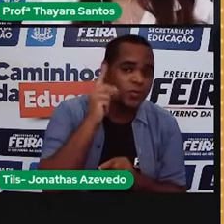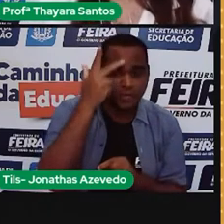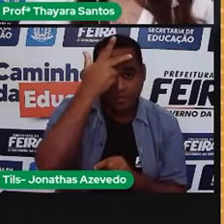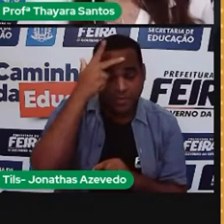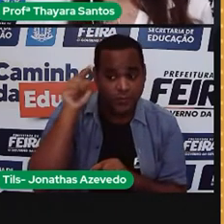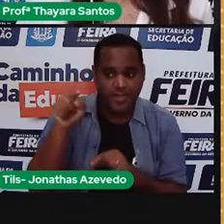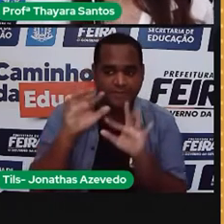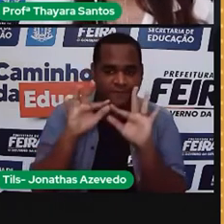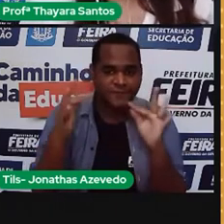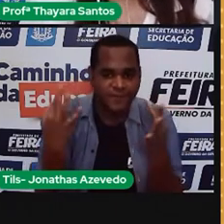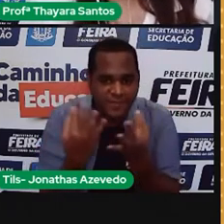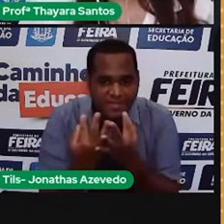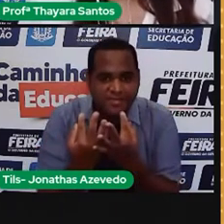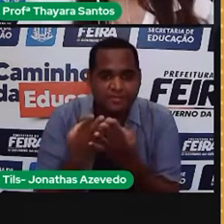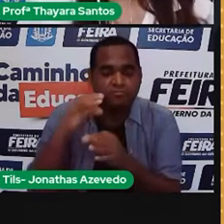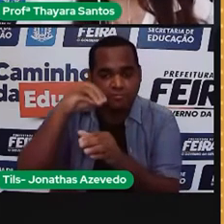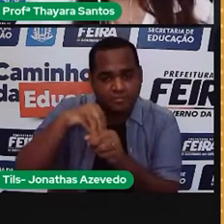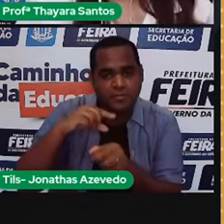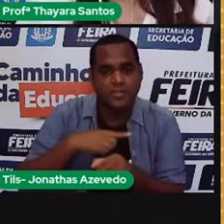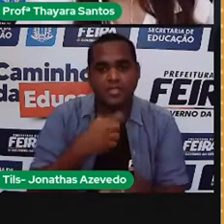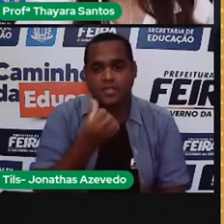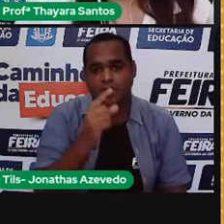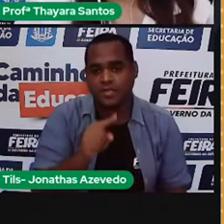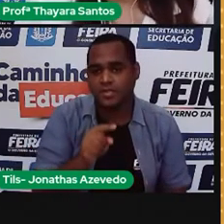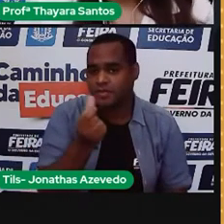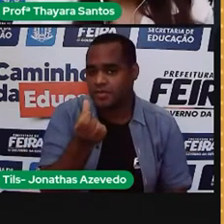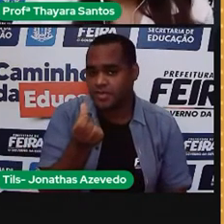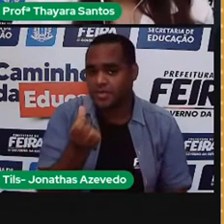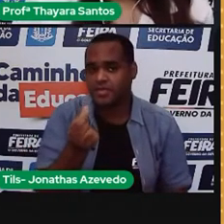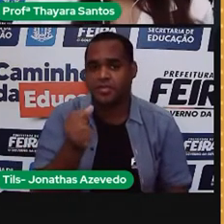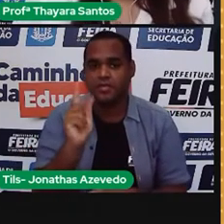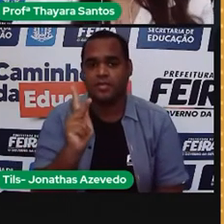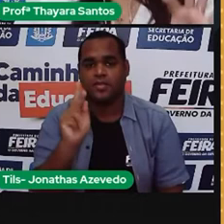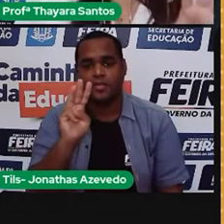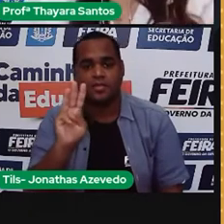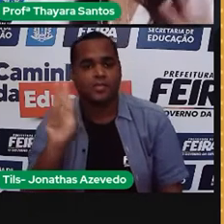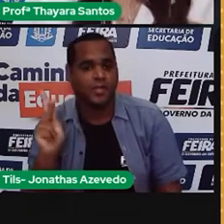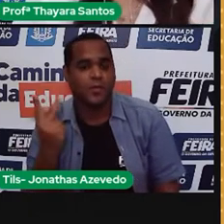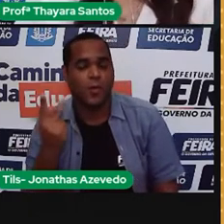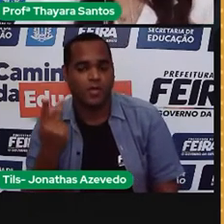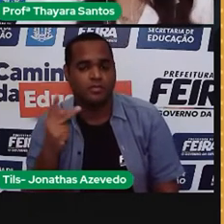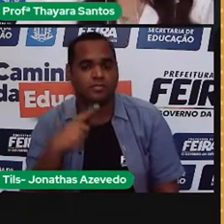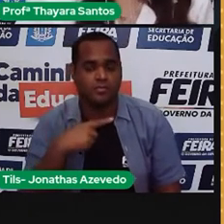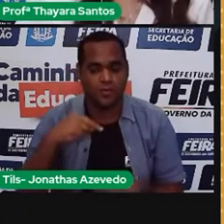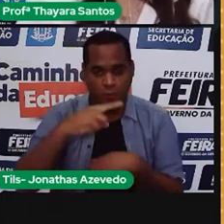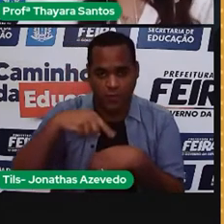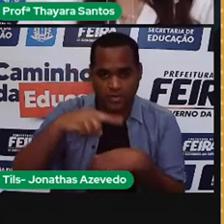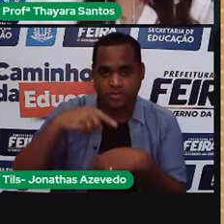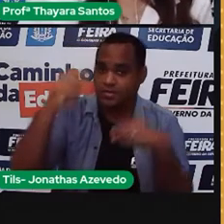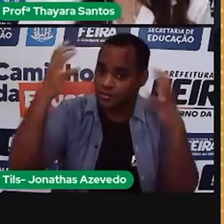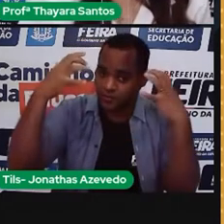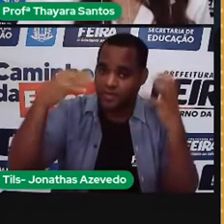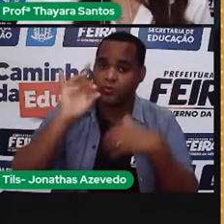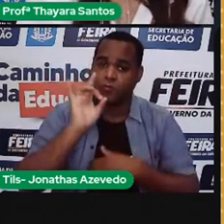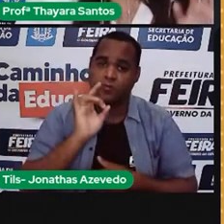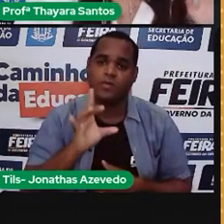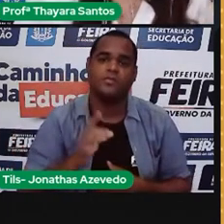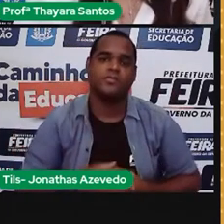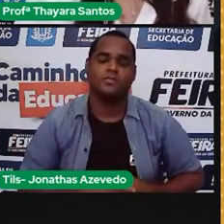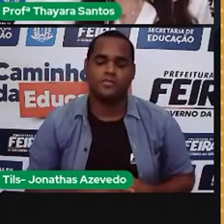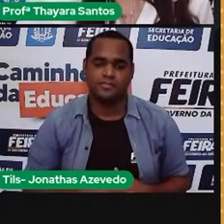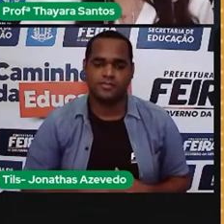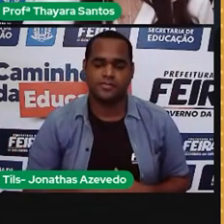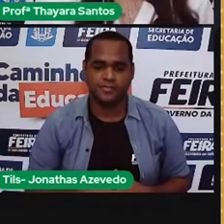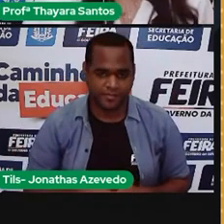família usa 6,6 quilowatts hora, tá? Só com o chuveiro elétrico. Essa continha aqui que a gente fez